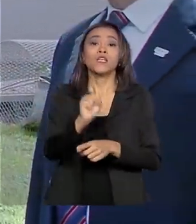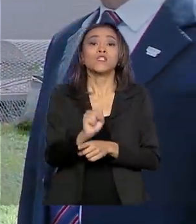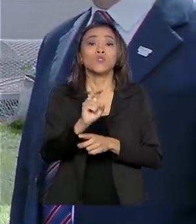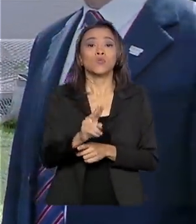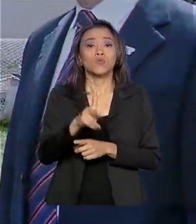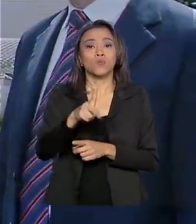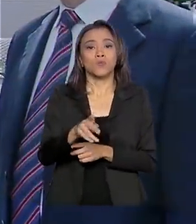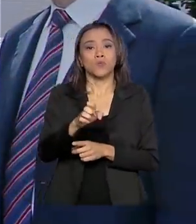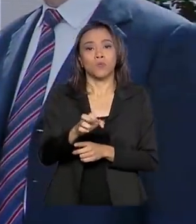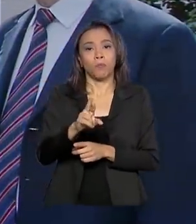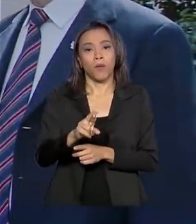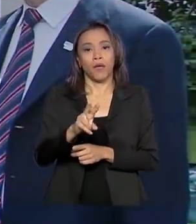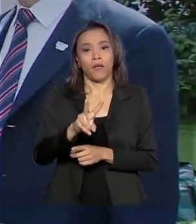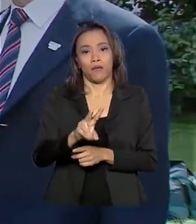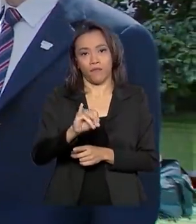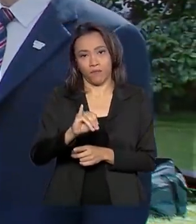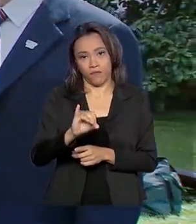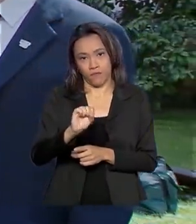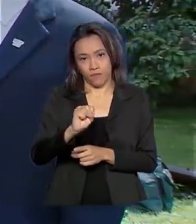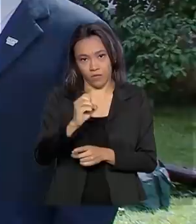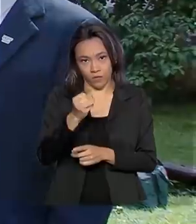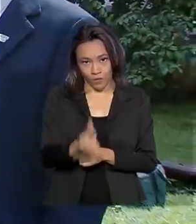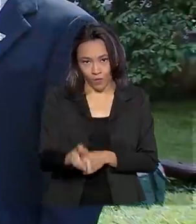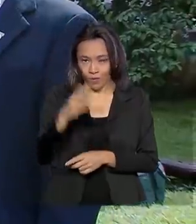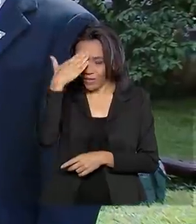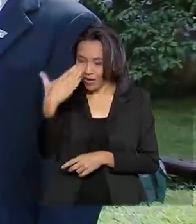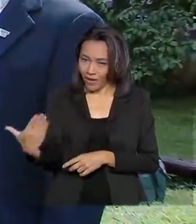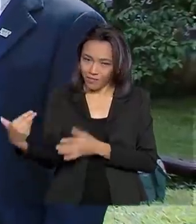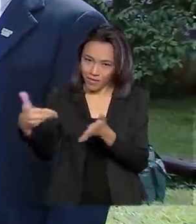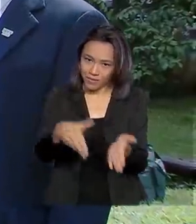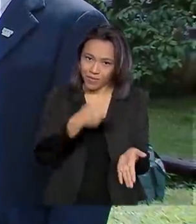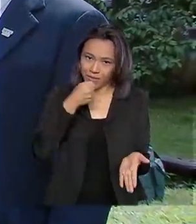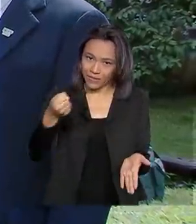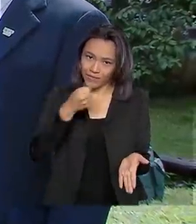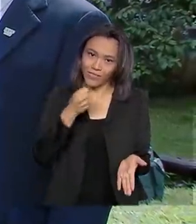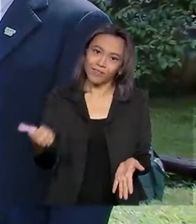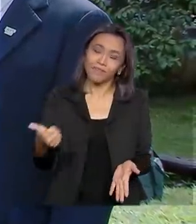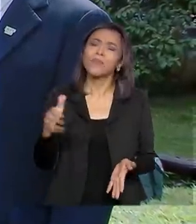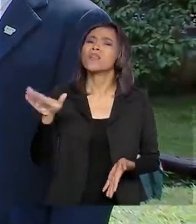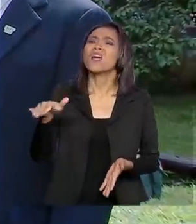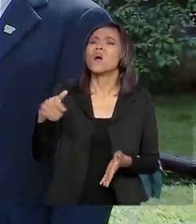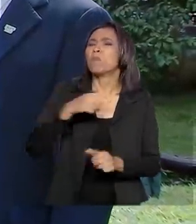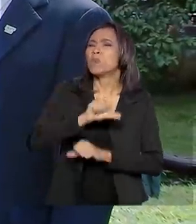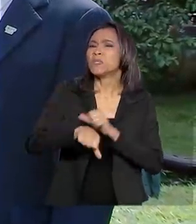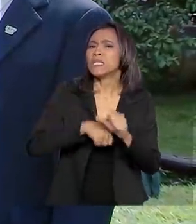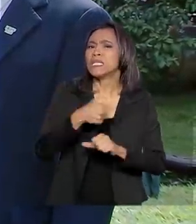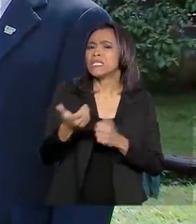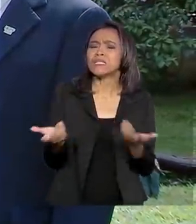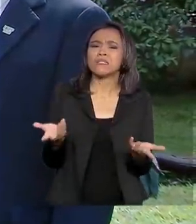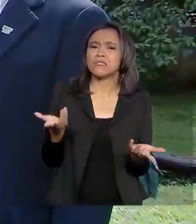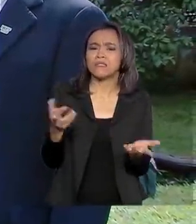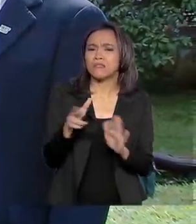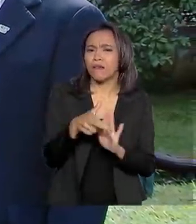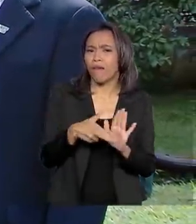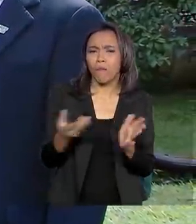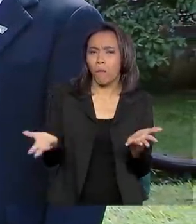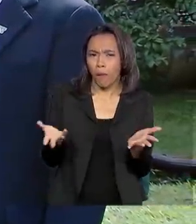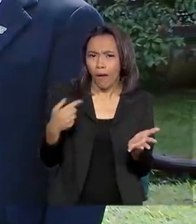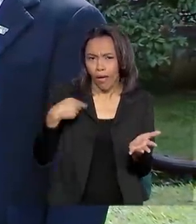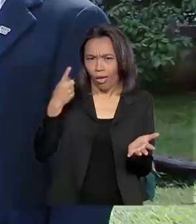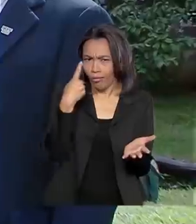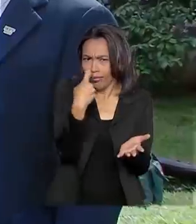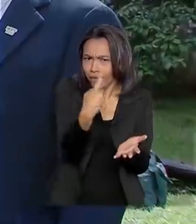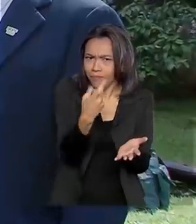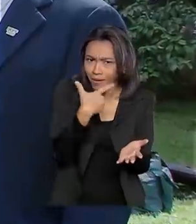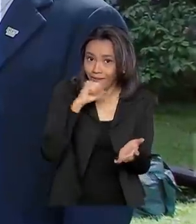Renda. Joaquim Adir, muito obrigada pela sua participação. Bom dia para você. Essas mudanças no pagamento das restituições interessam para quem está